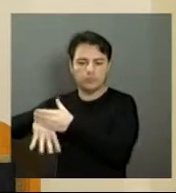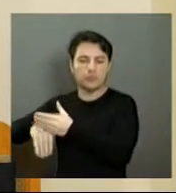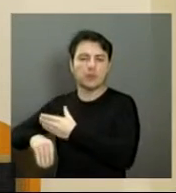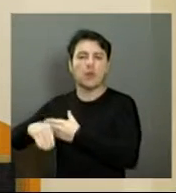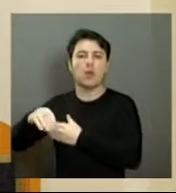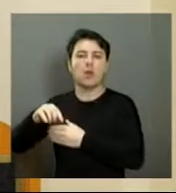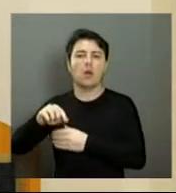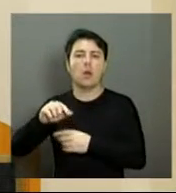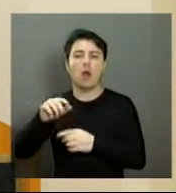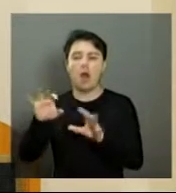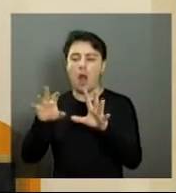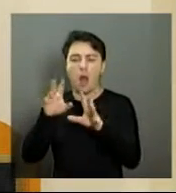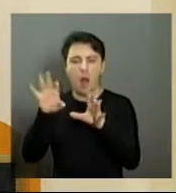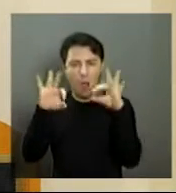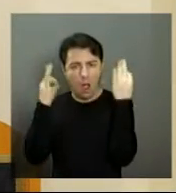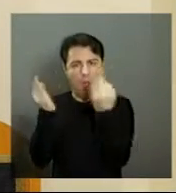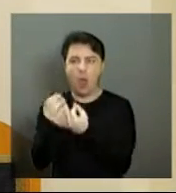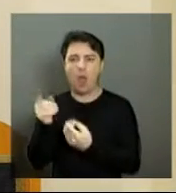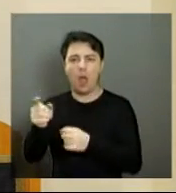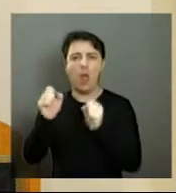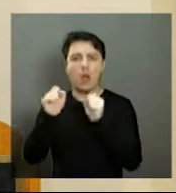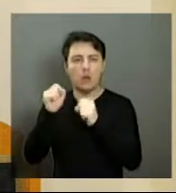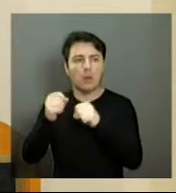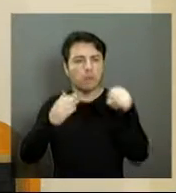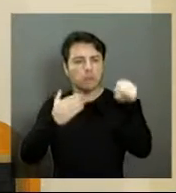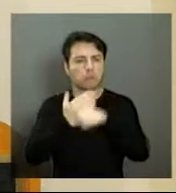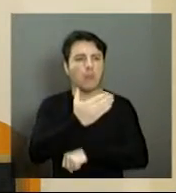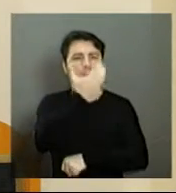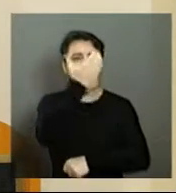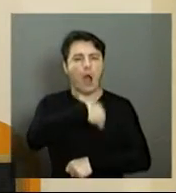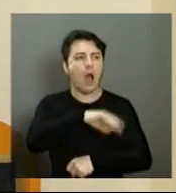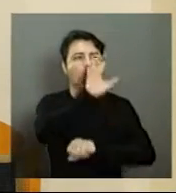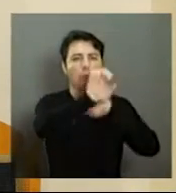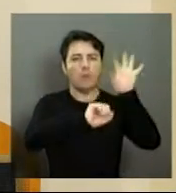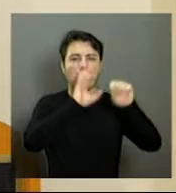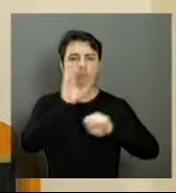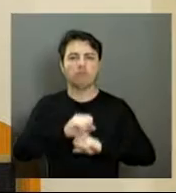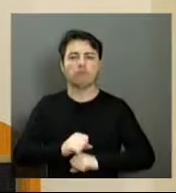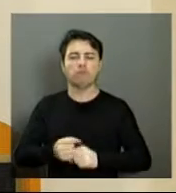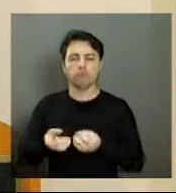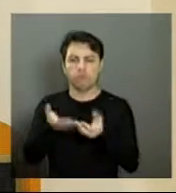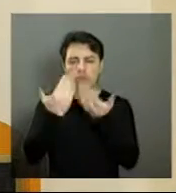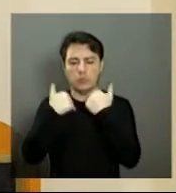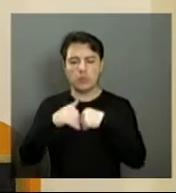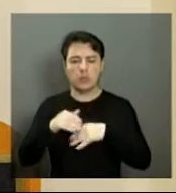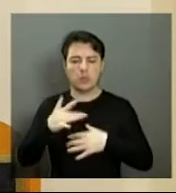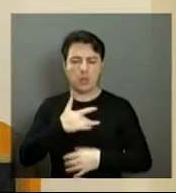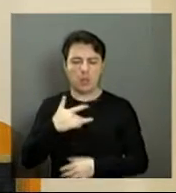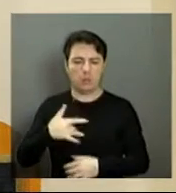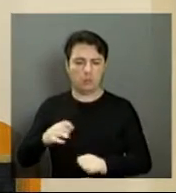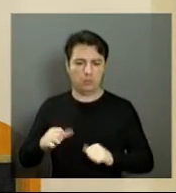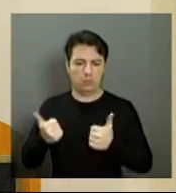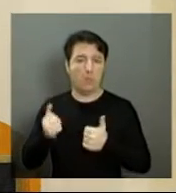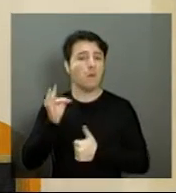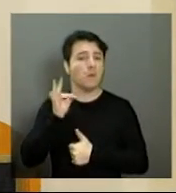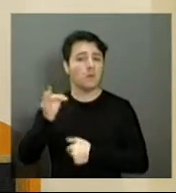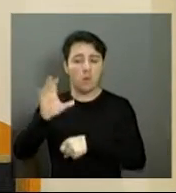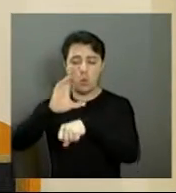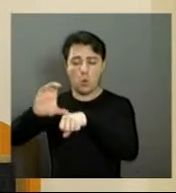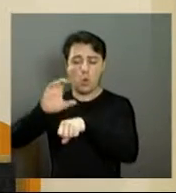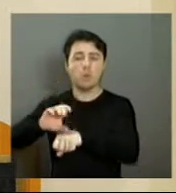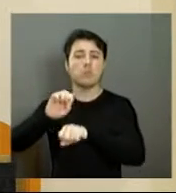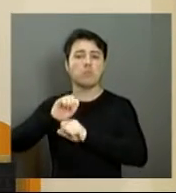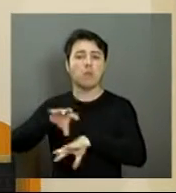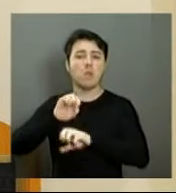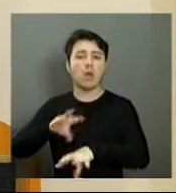vulnerabilidade pudessem ter acesso aos nutrientes dessas frutas. E, em breve, nós desenvolveremos também um curso ensinando